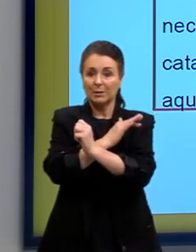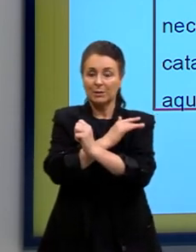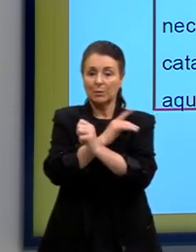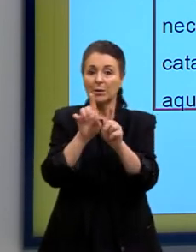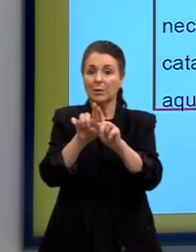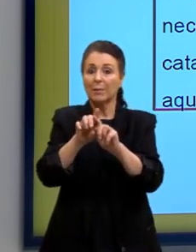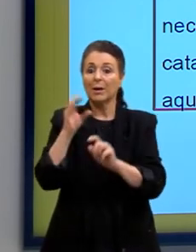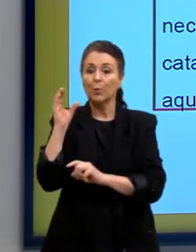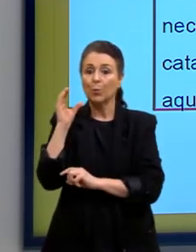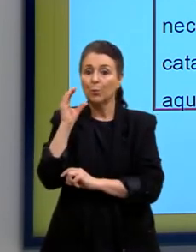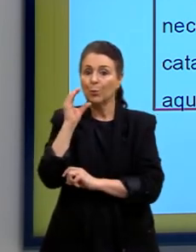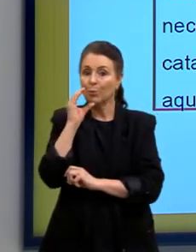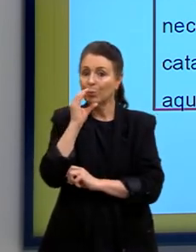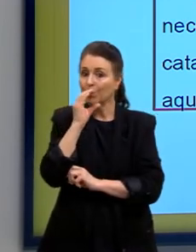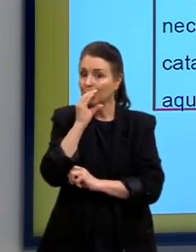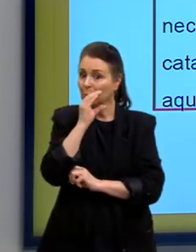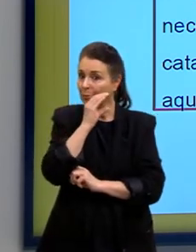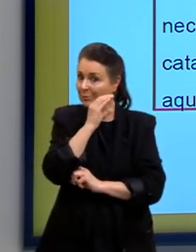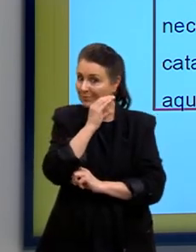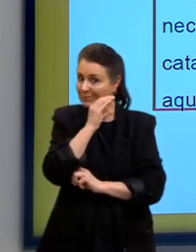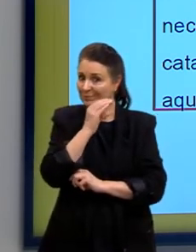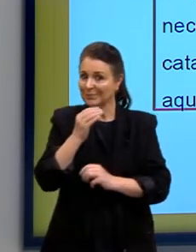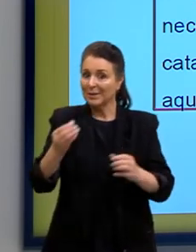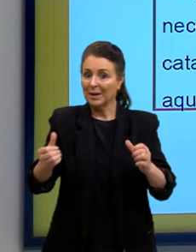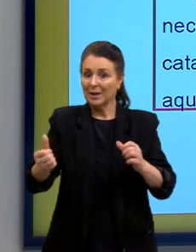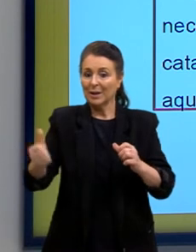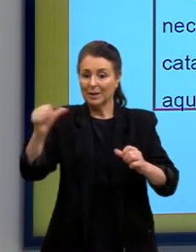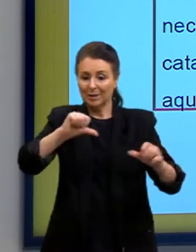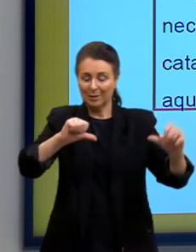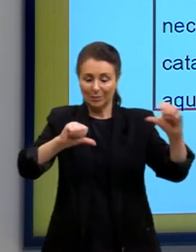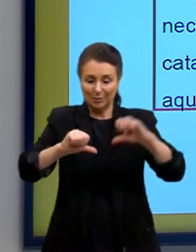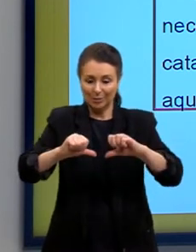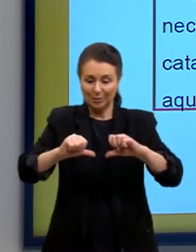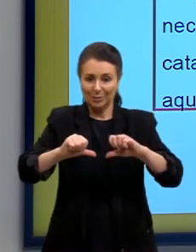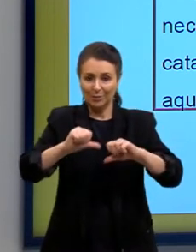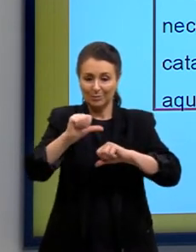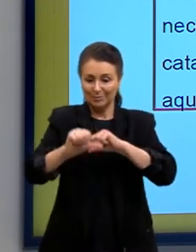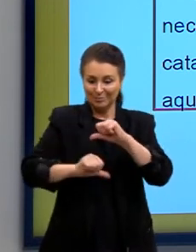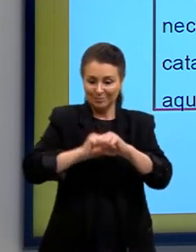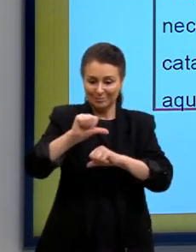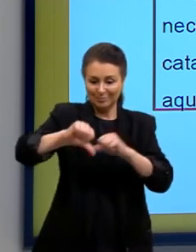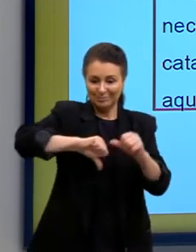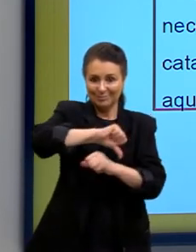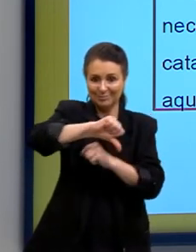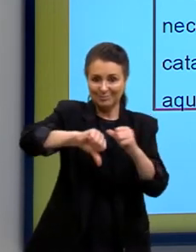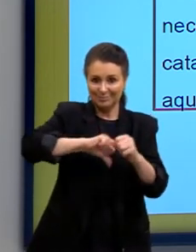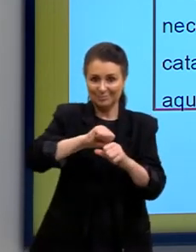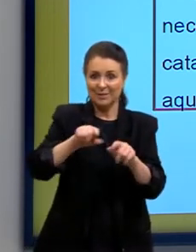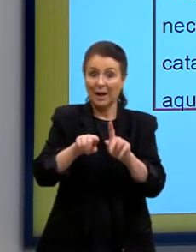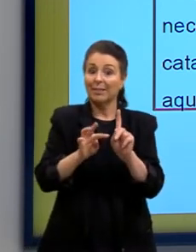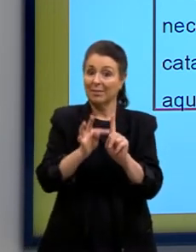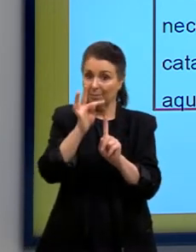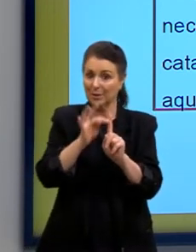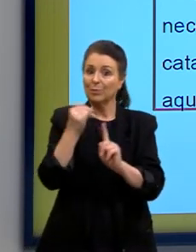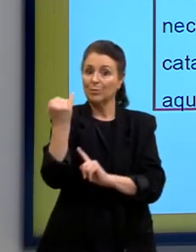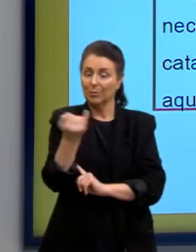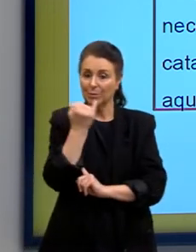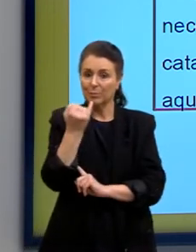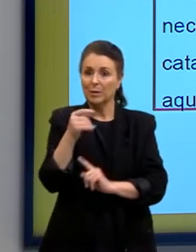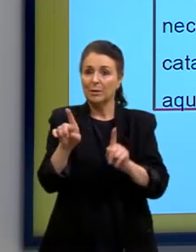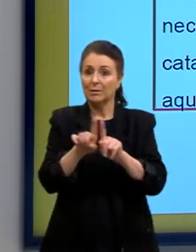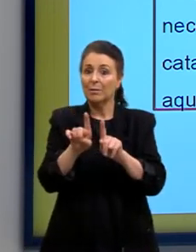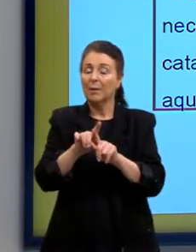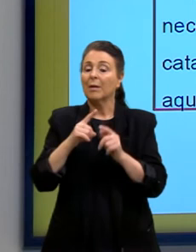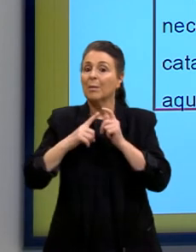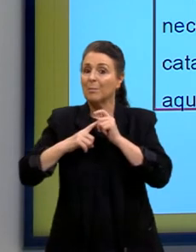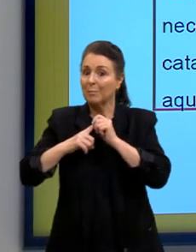aquecimento aquecer os reagentes a temperatura também é uma forma de acelerar a reação a reação de esterificação